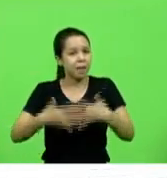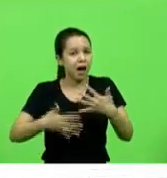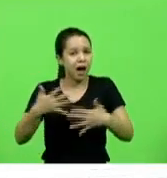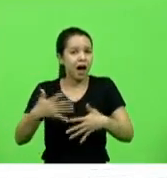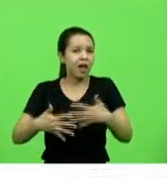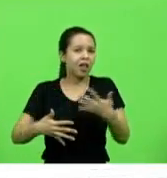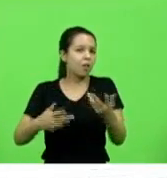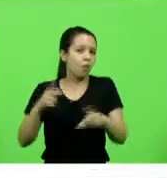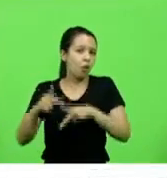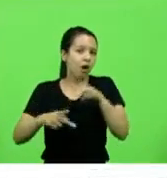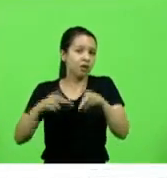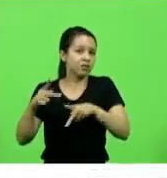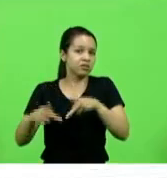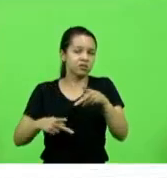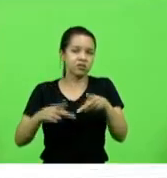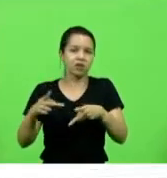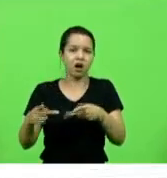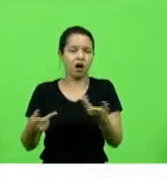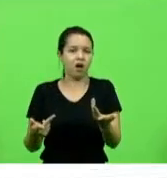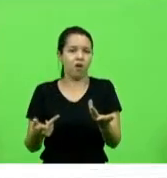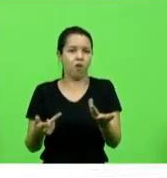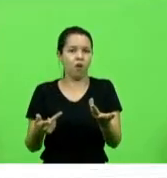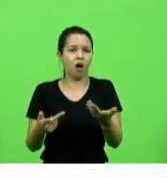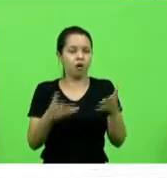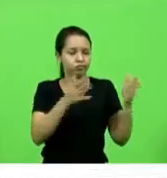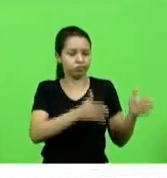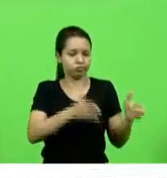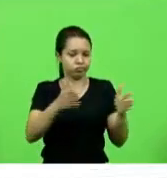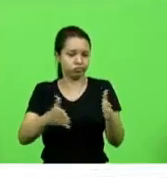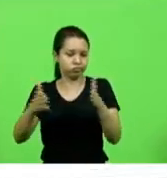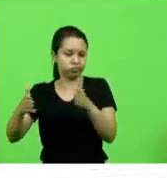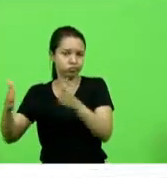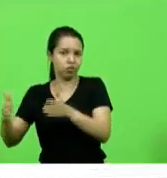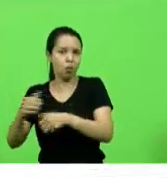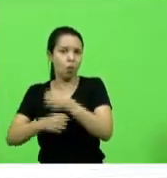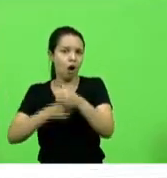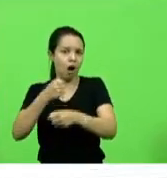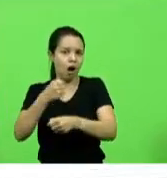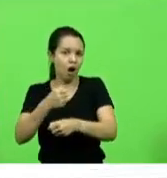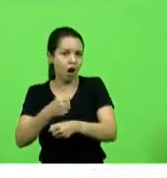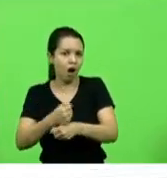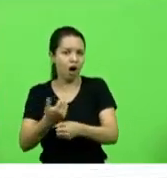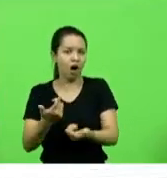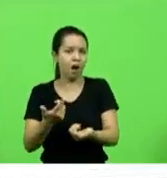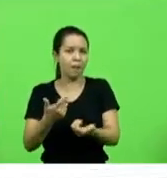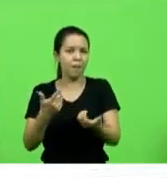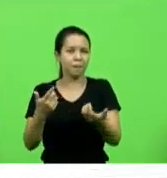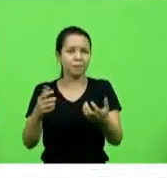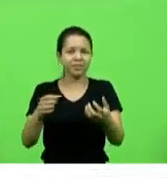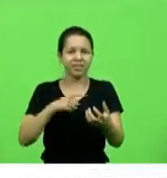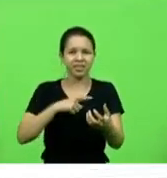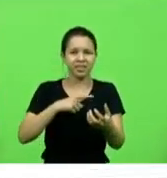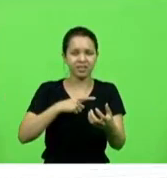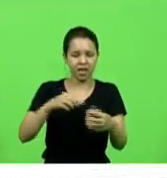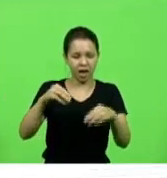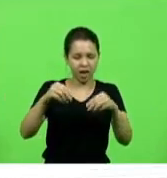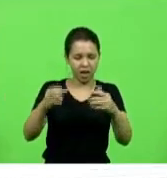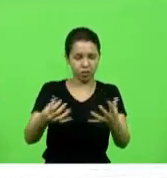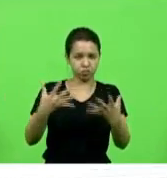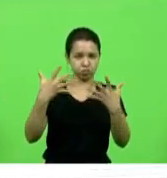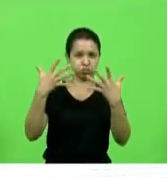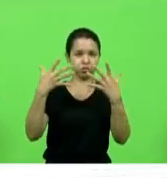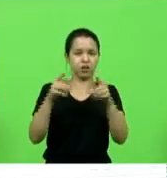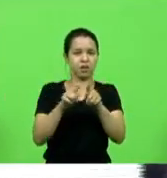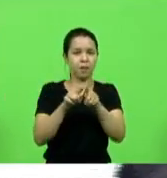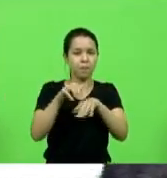épocas do ano uma pela poeira outra pelo excesso de buraco outra pela insegurança e tudo mais e não oportunizando